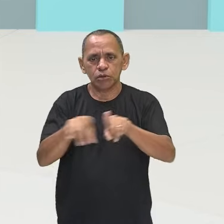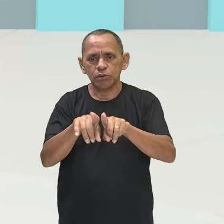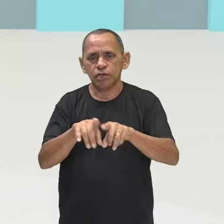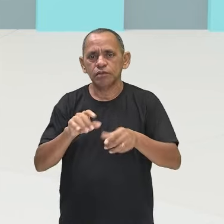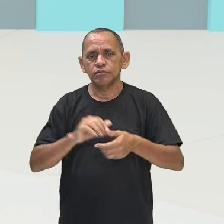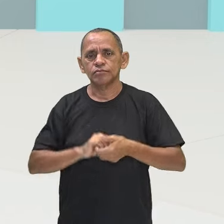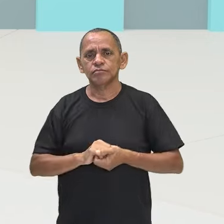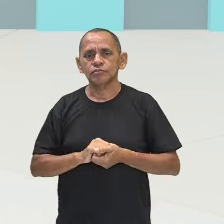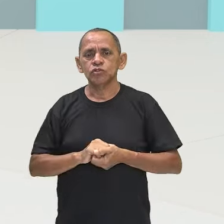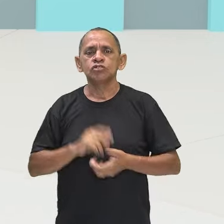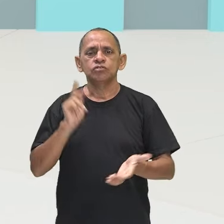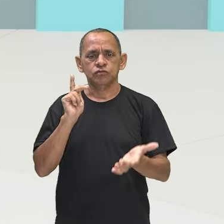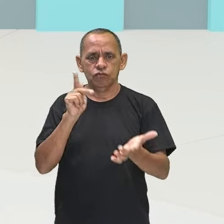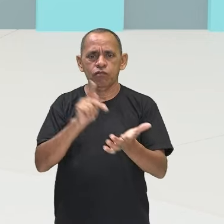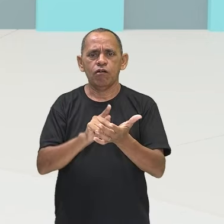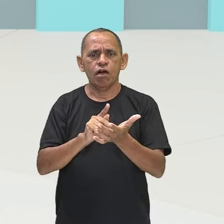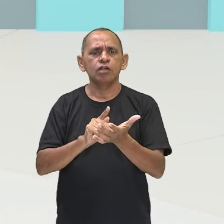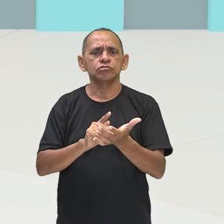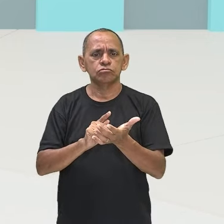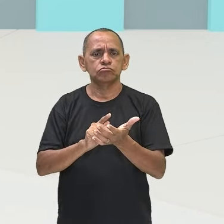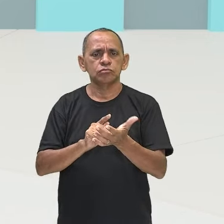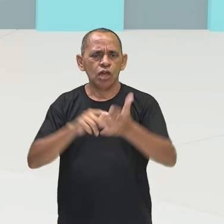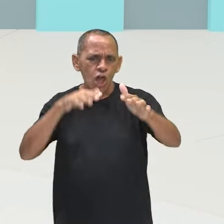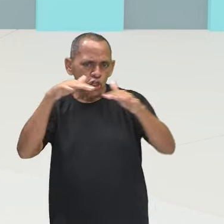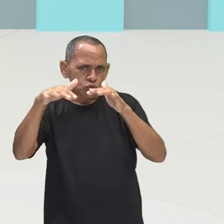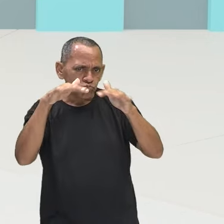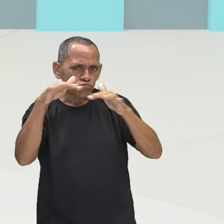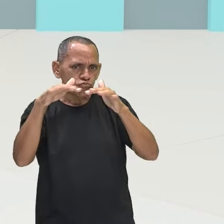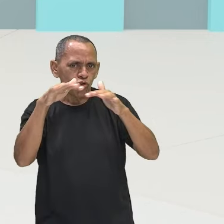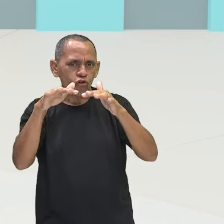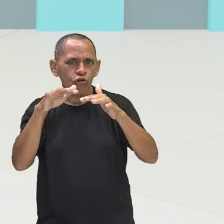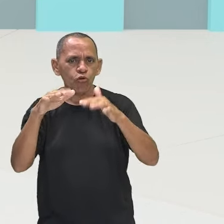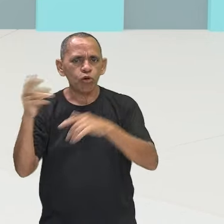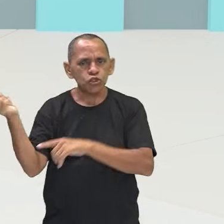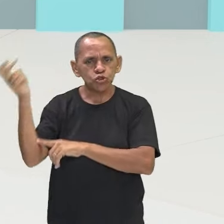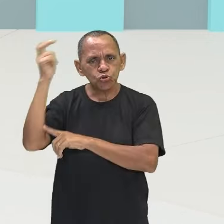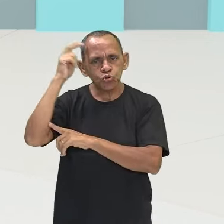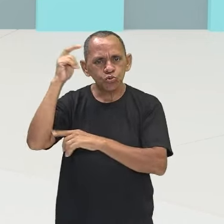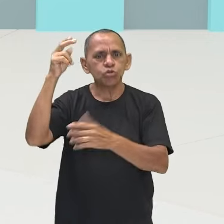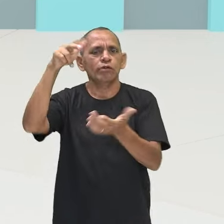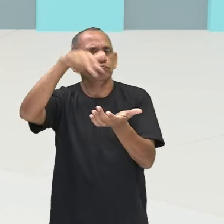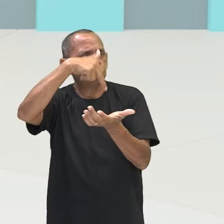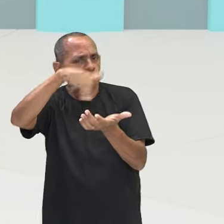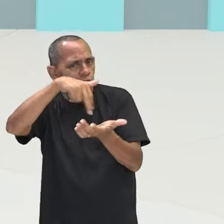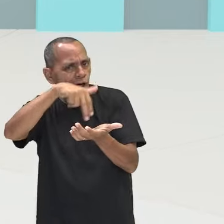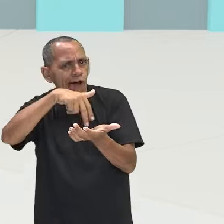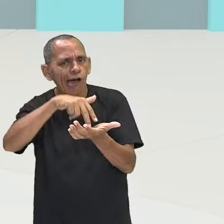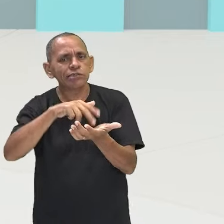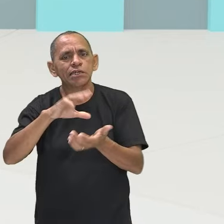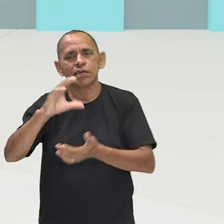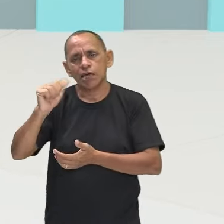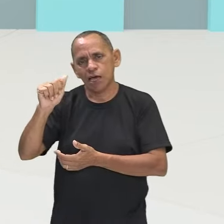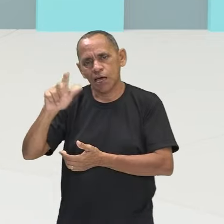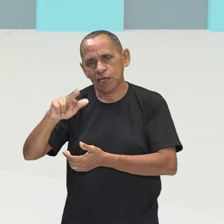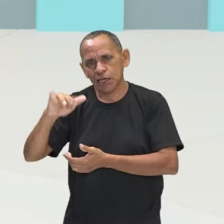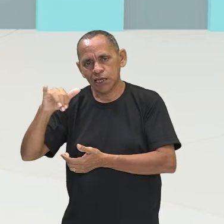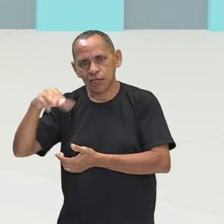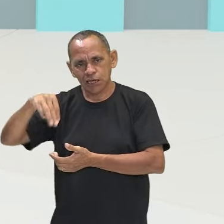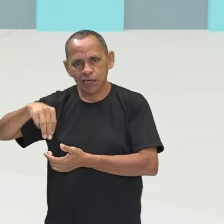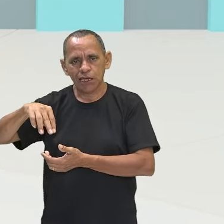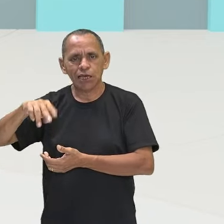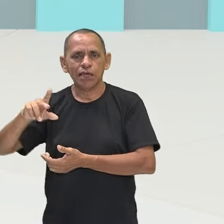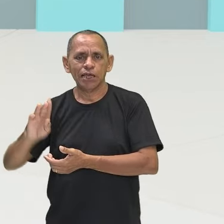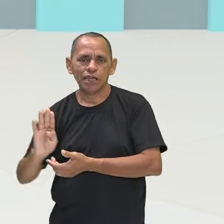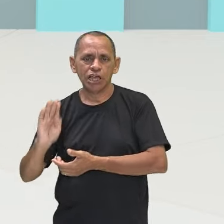Além disso, as manifestações culturais como danças, por exemplo, o carimbó, o boi-bumbá,